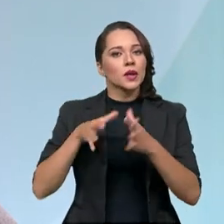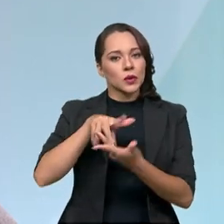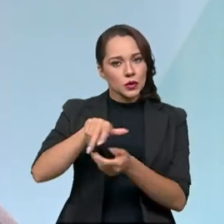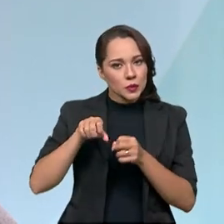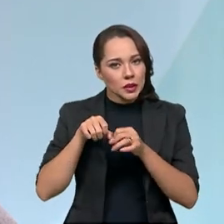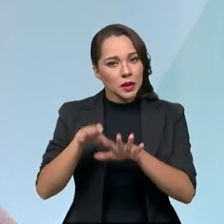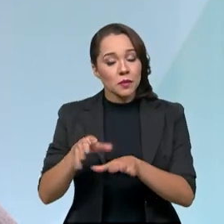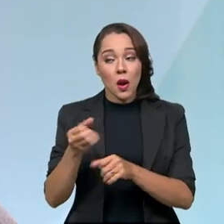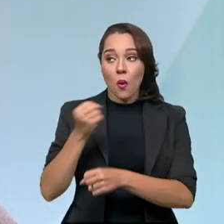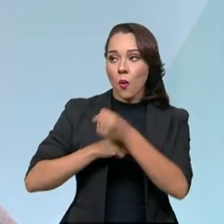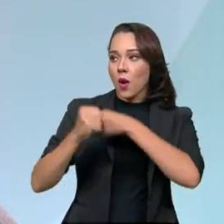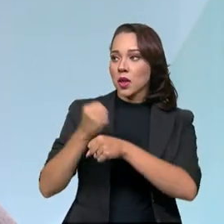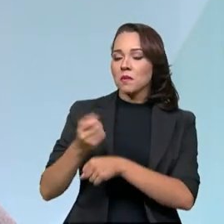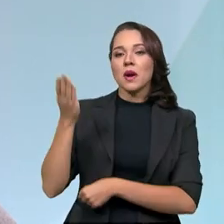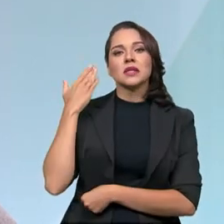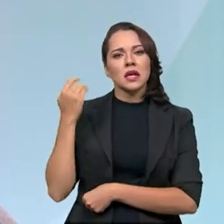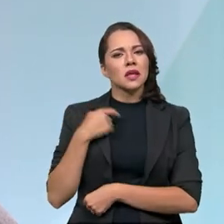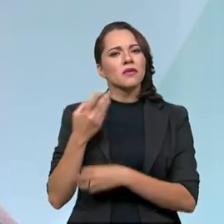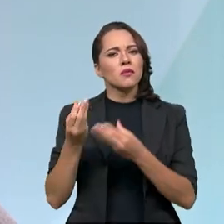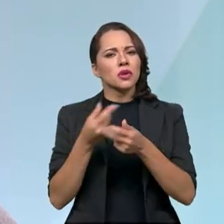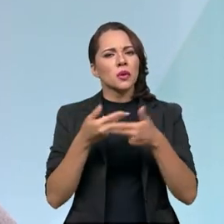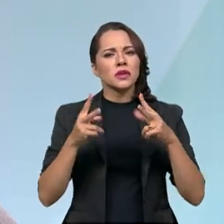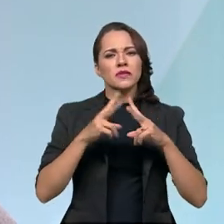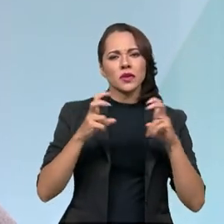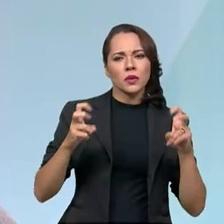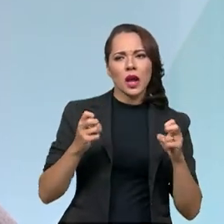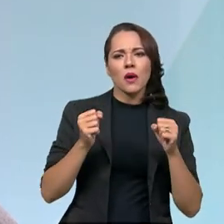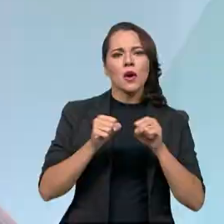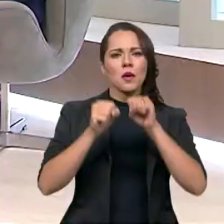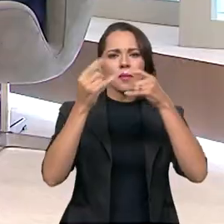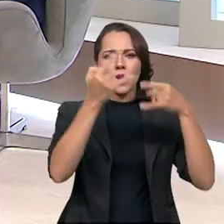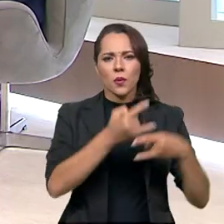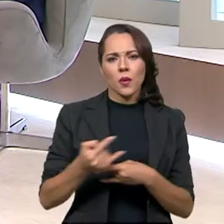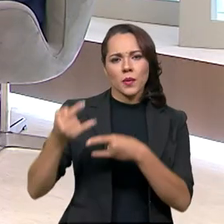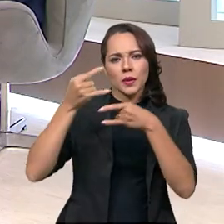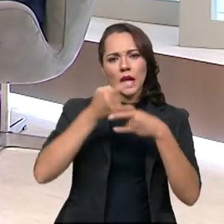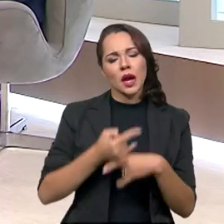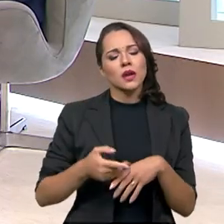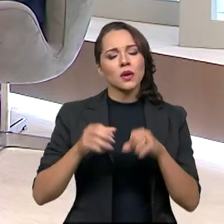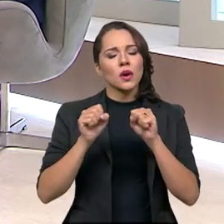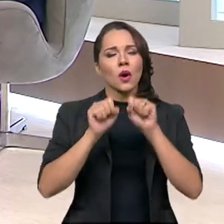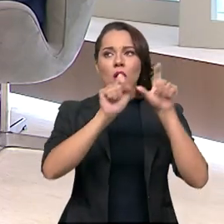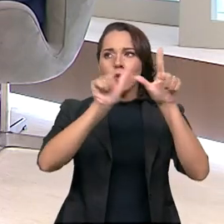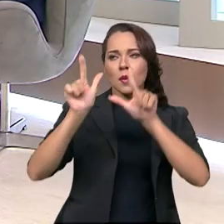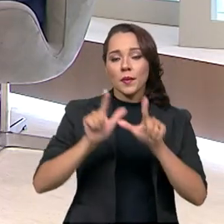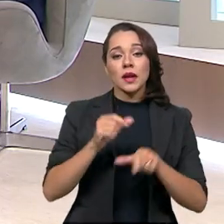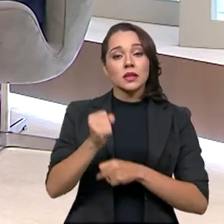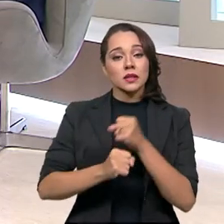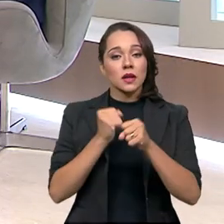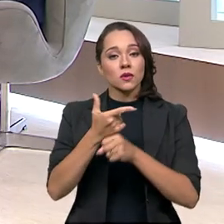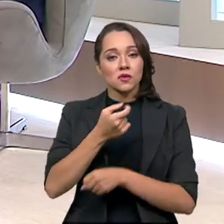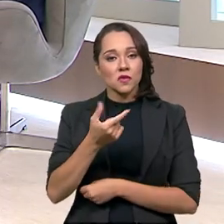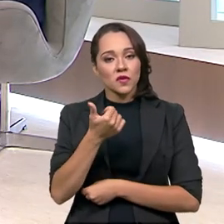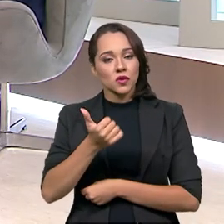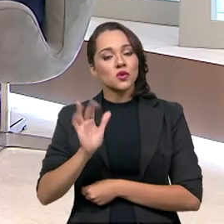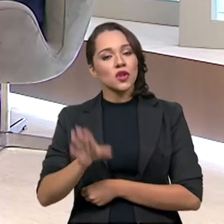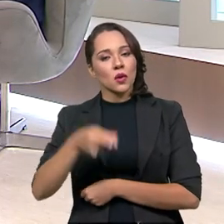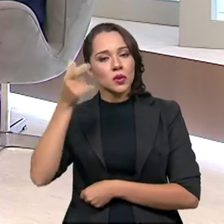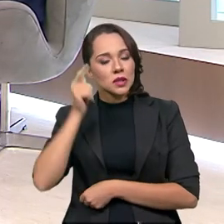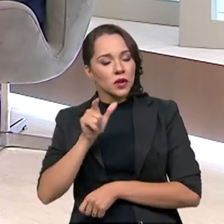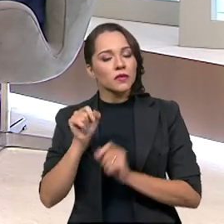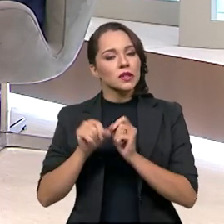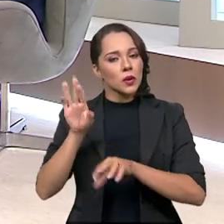ações no ano passado foram muito virtuais, por meio de webinários. Esse ano de 2021 já foi possível fazer ações